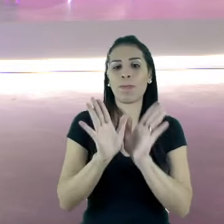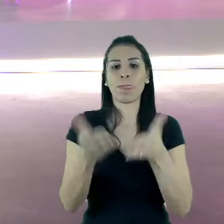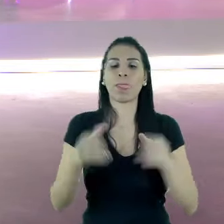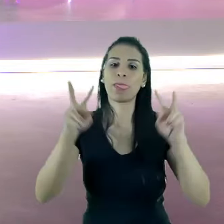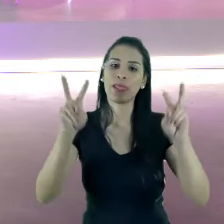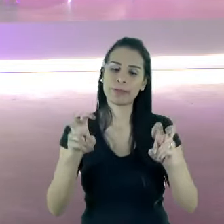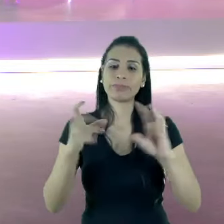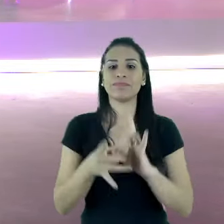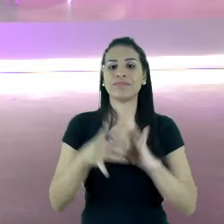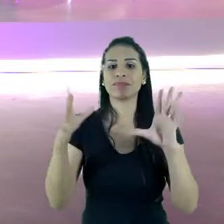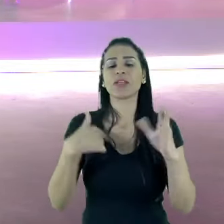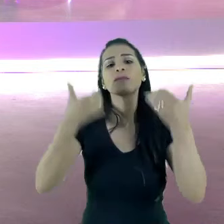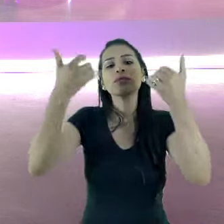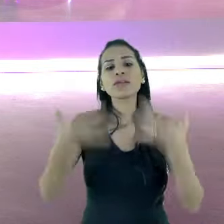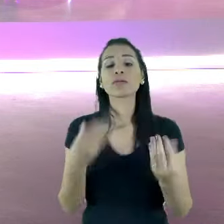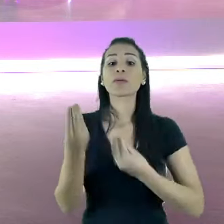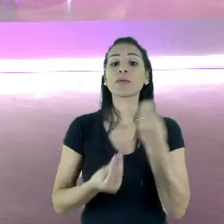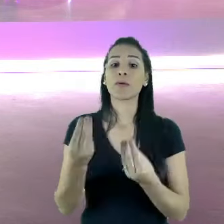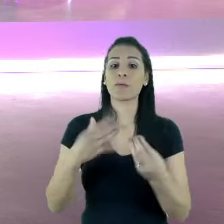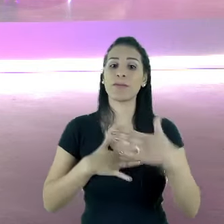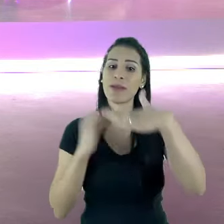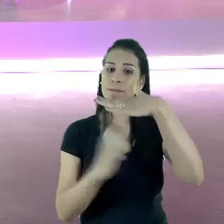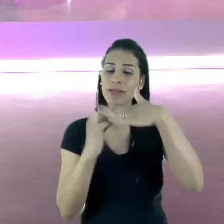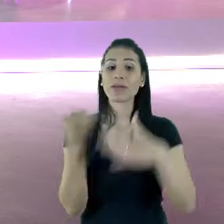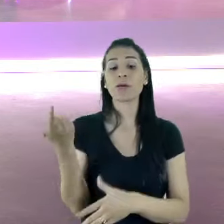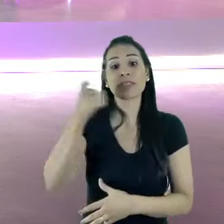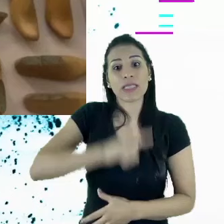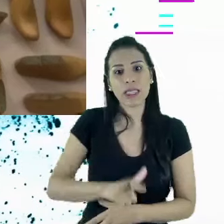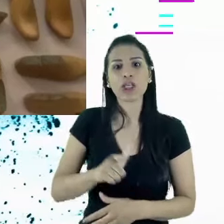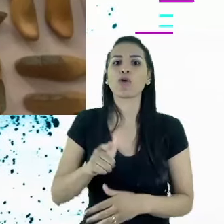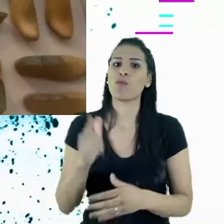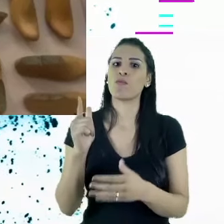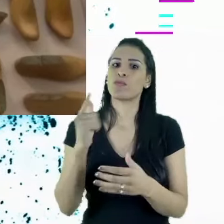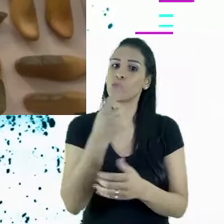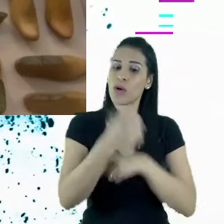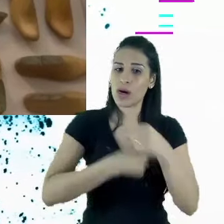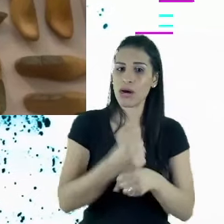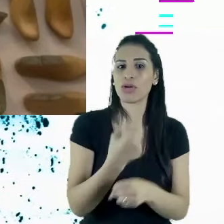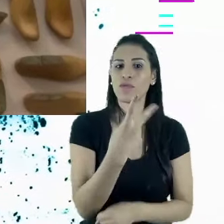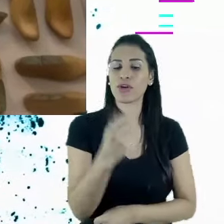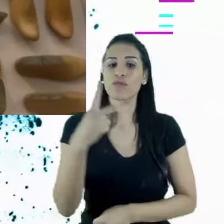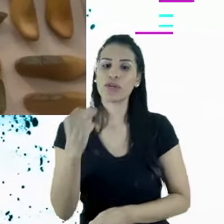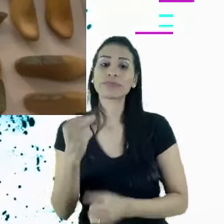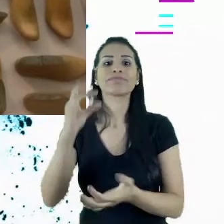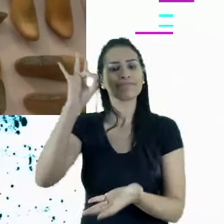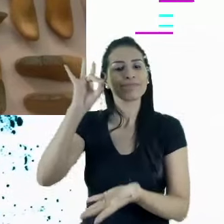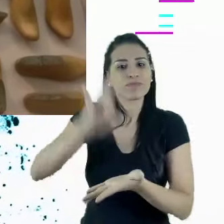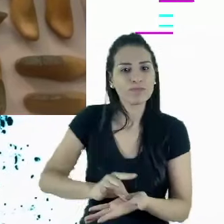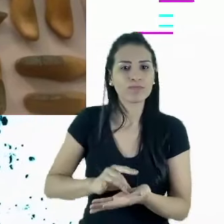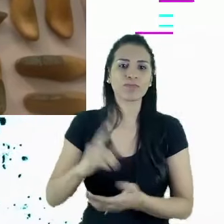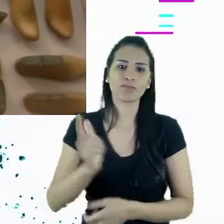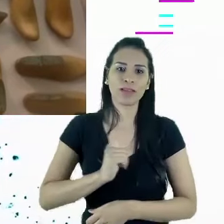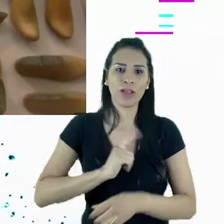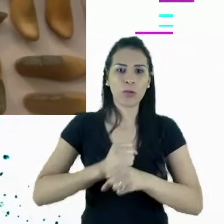conseguiu concretizar uma série de planos que já estavam sendo elaborados já desde 2018,